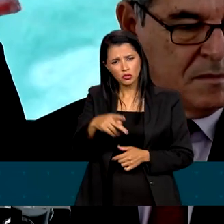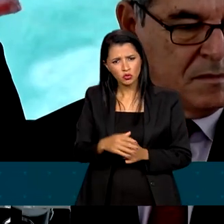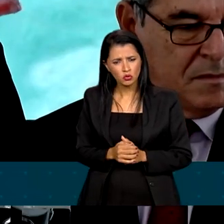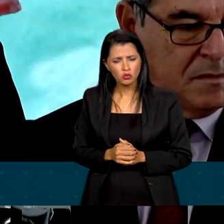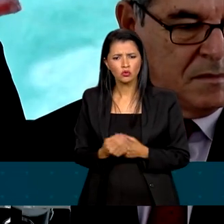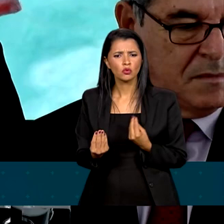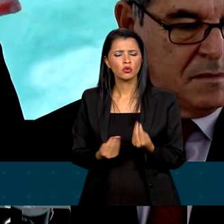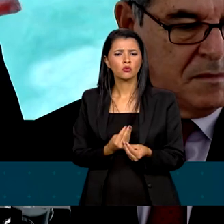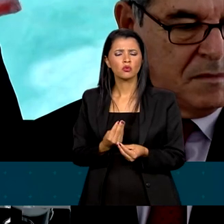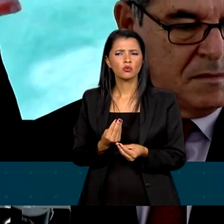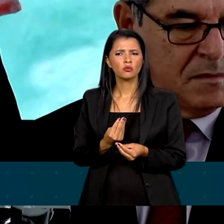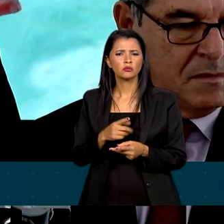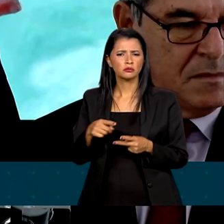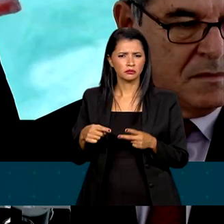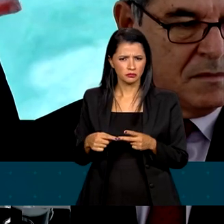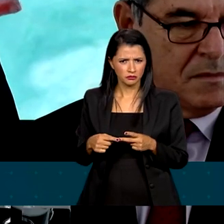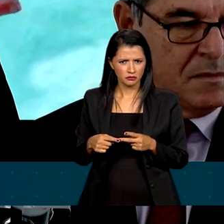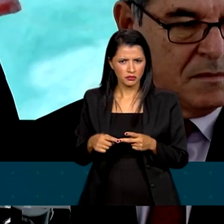Bom,